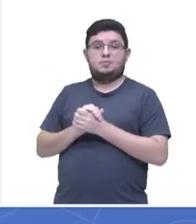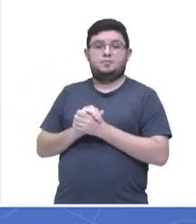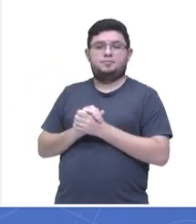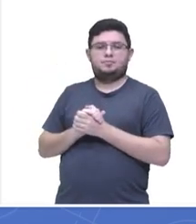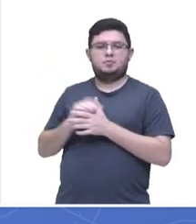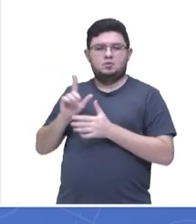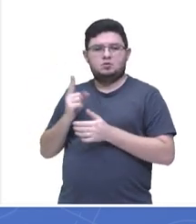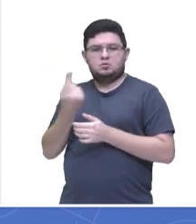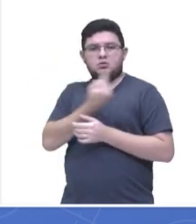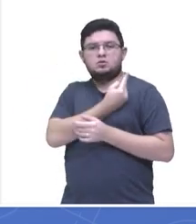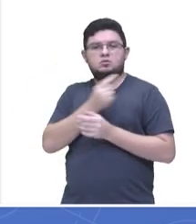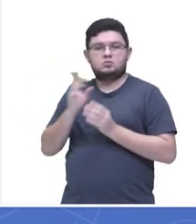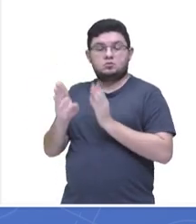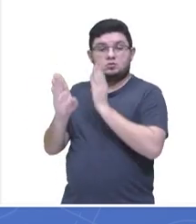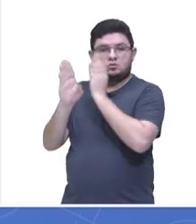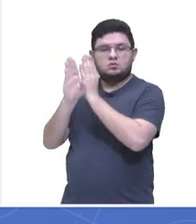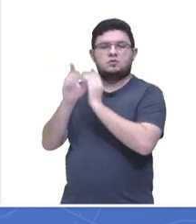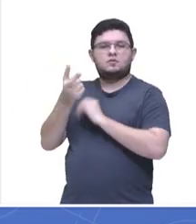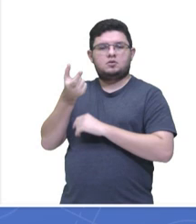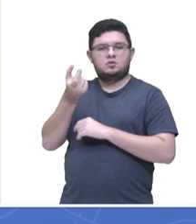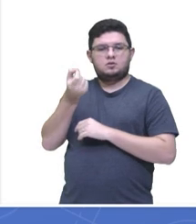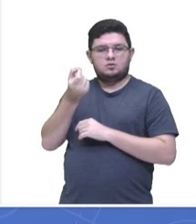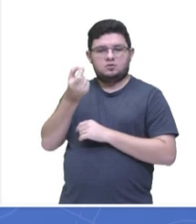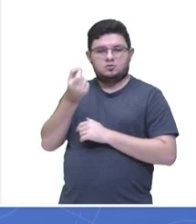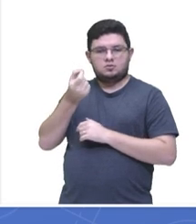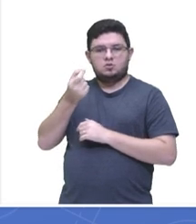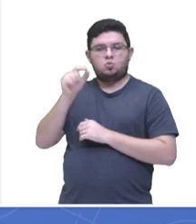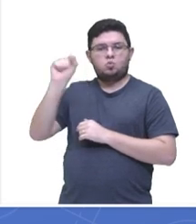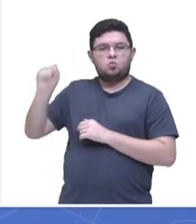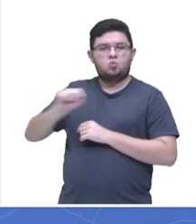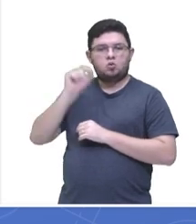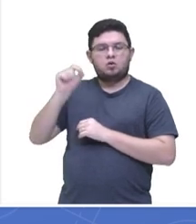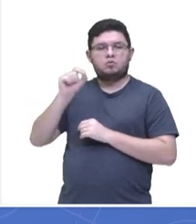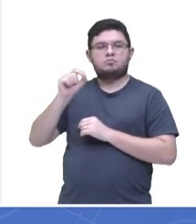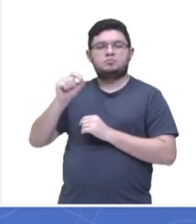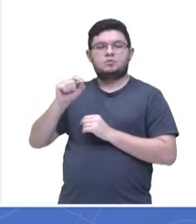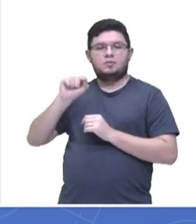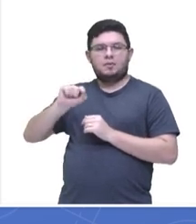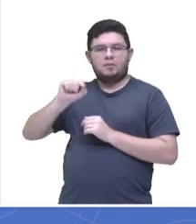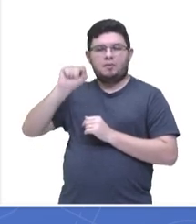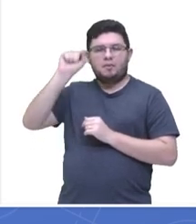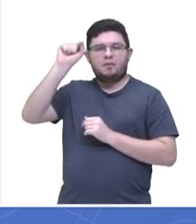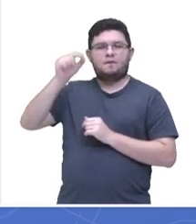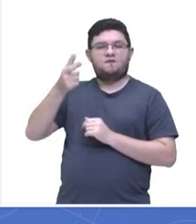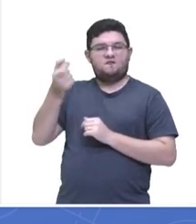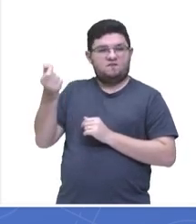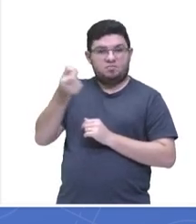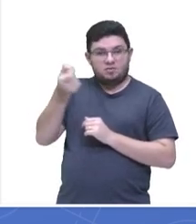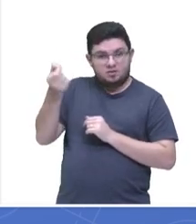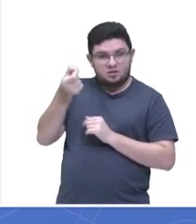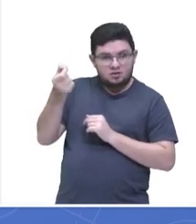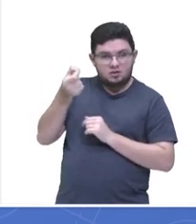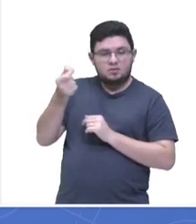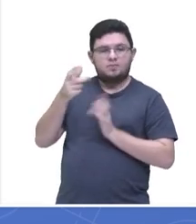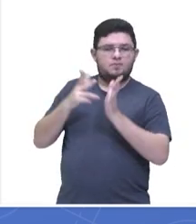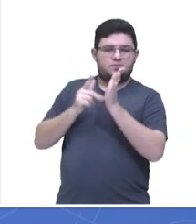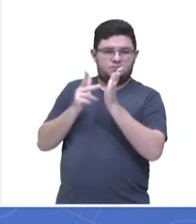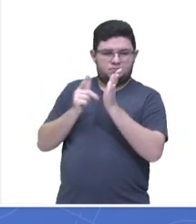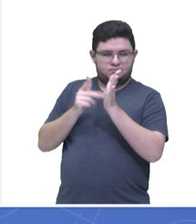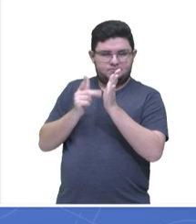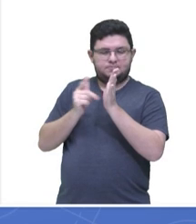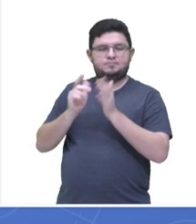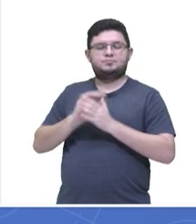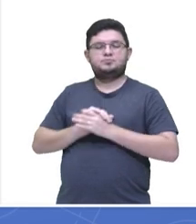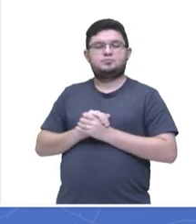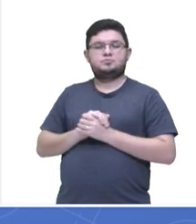achamos dessa divisão foi a 20ª nota em ordem crescente. Bem, devido ao fato de